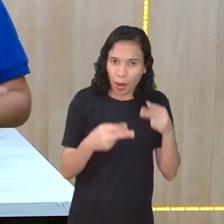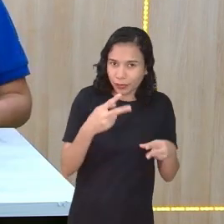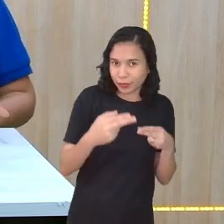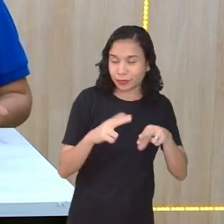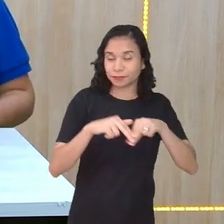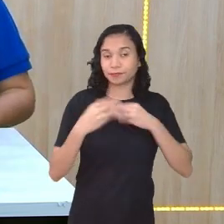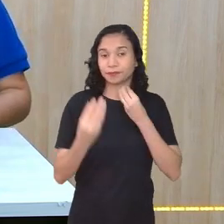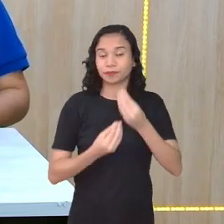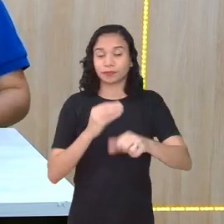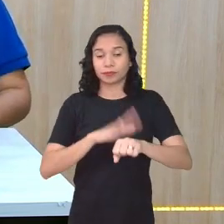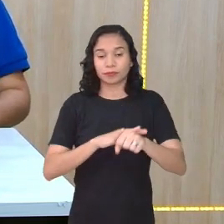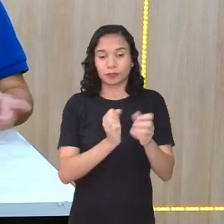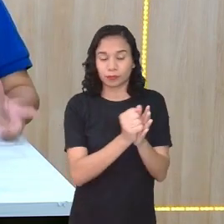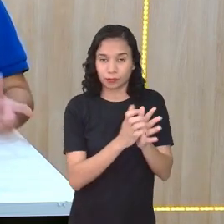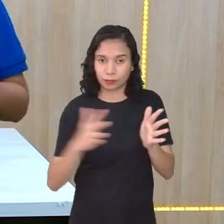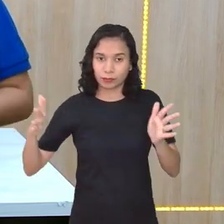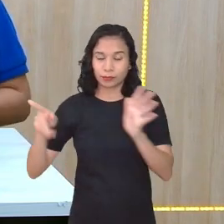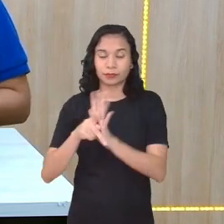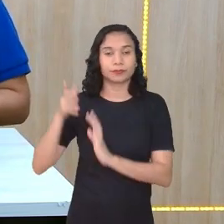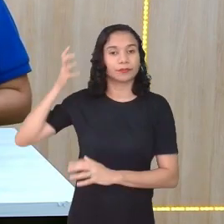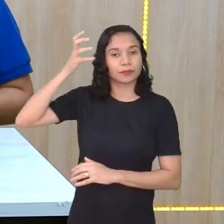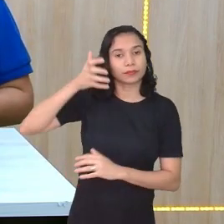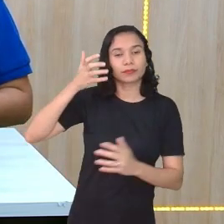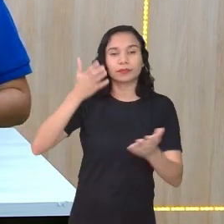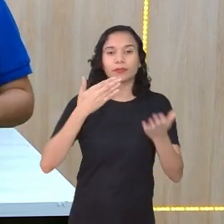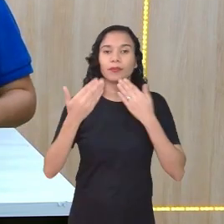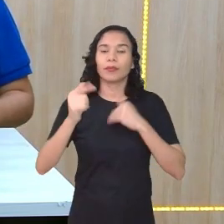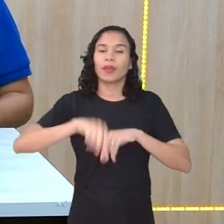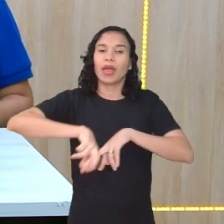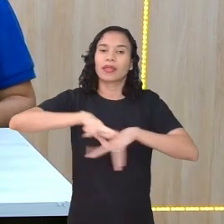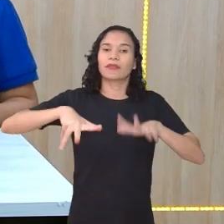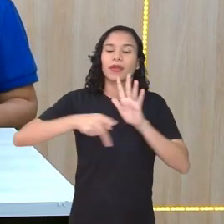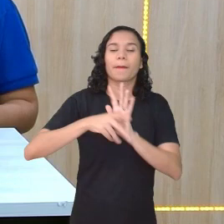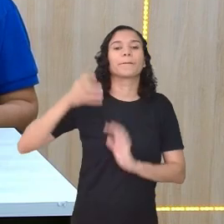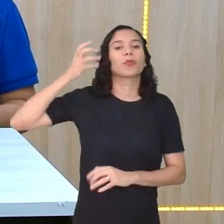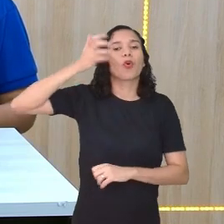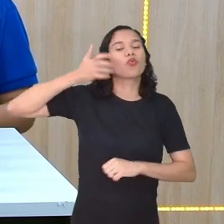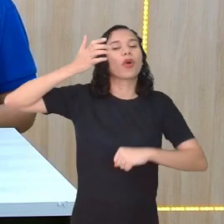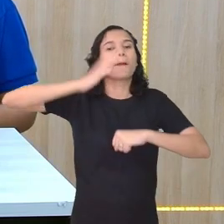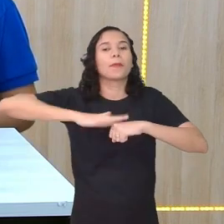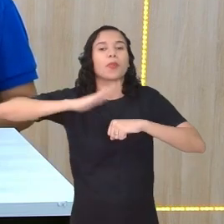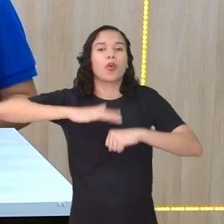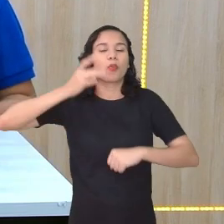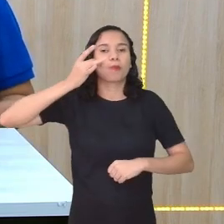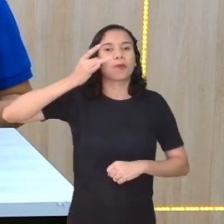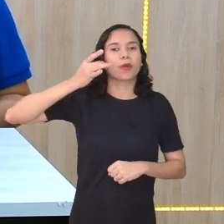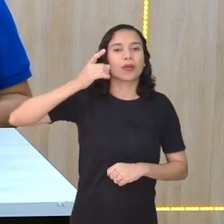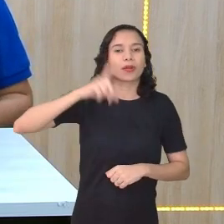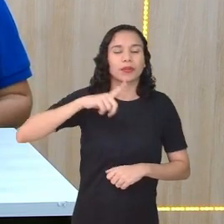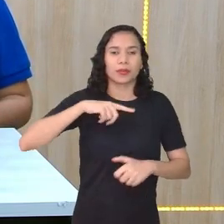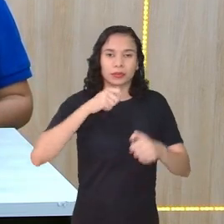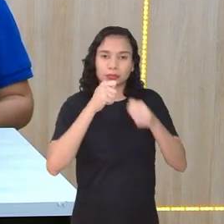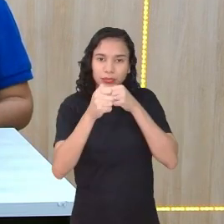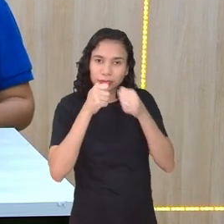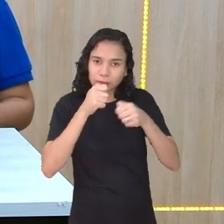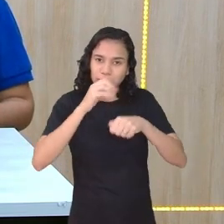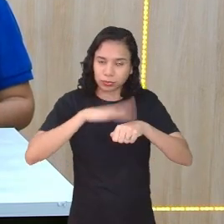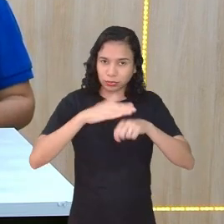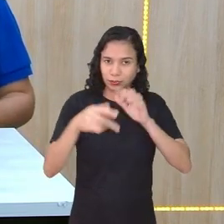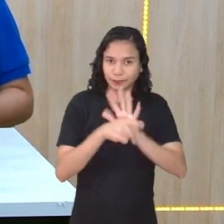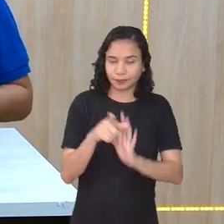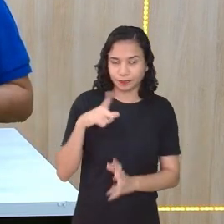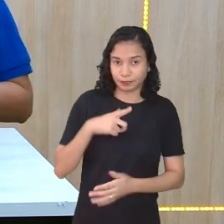defasagem temporal entre o podcast é diferente do programa de rádio ao vivo, por exemplo. Sim. Uma entrevista ao vivo ali.